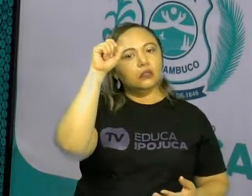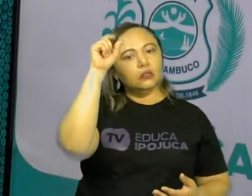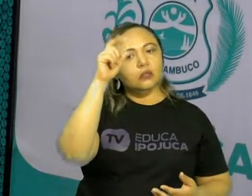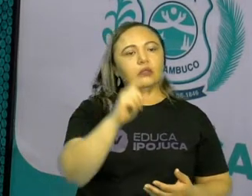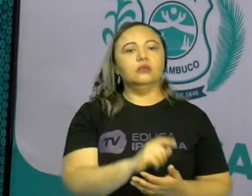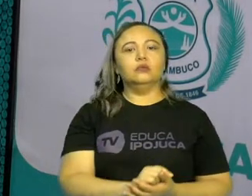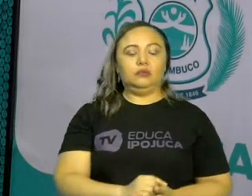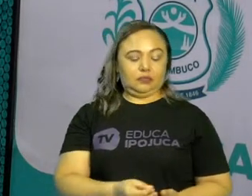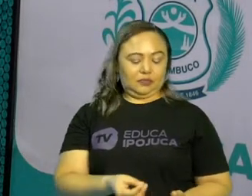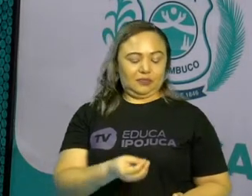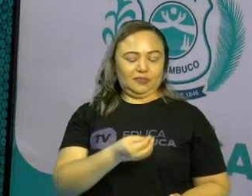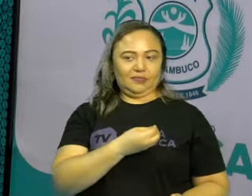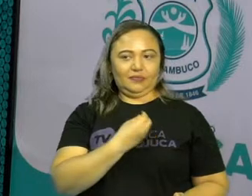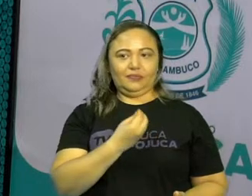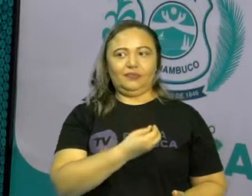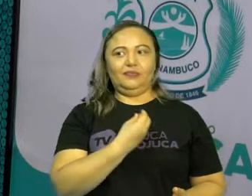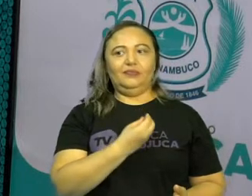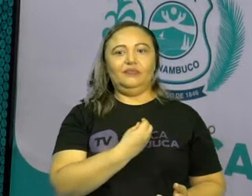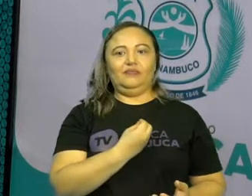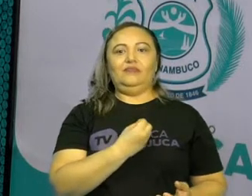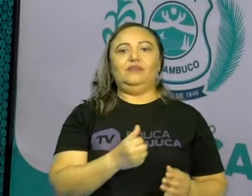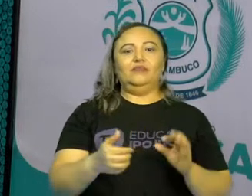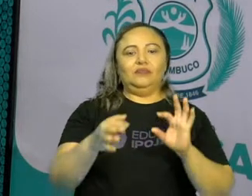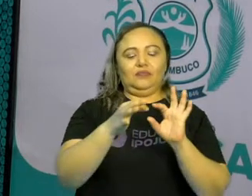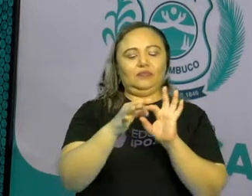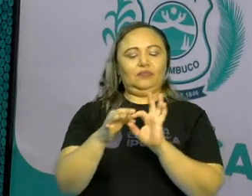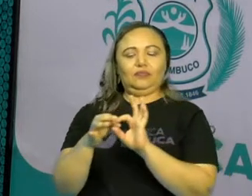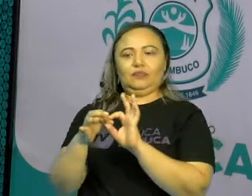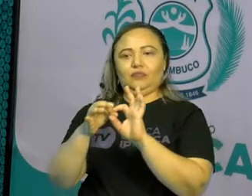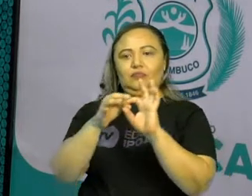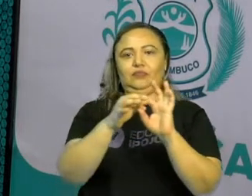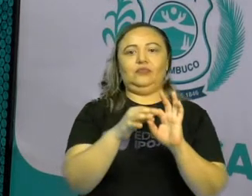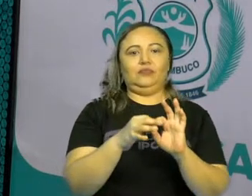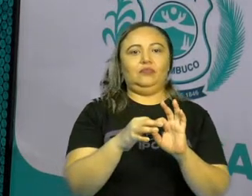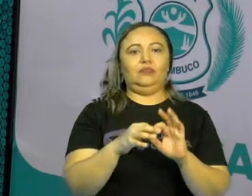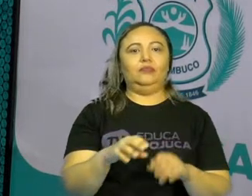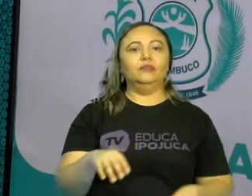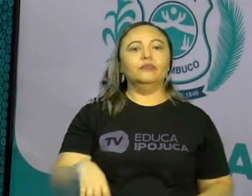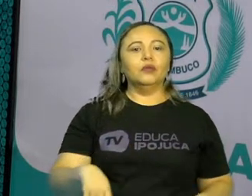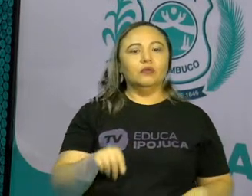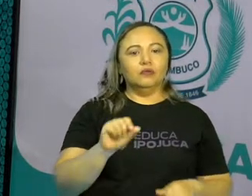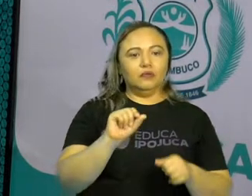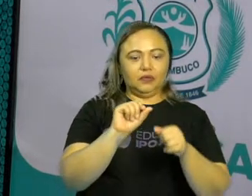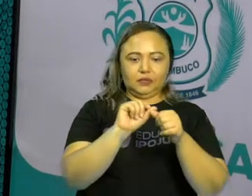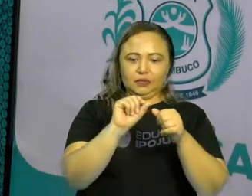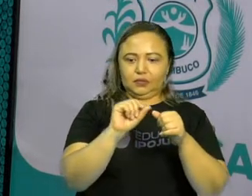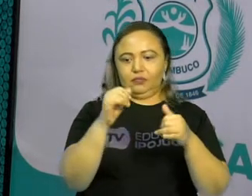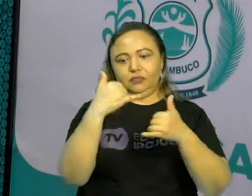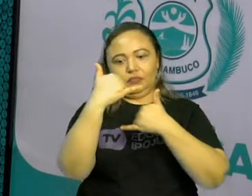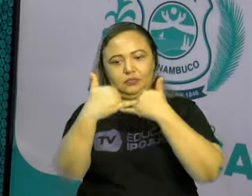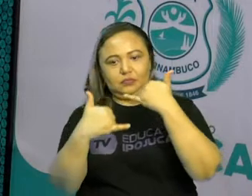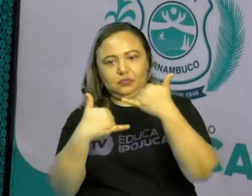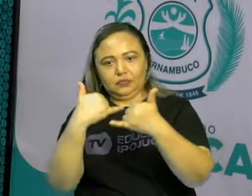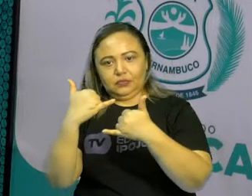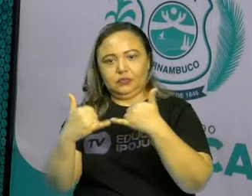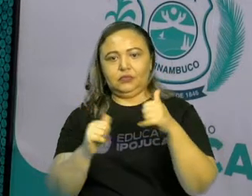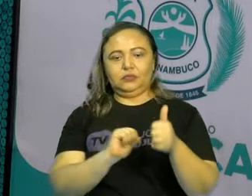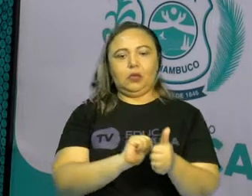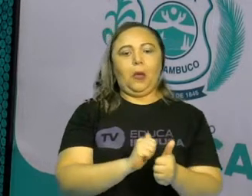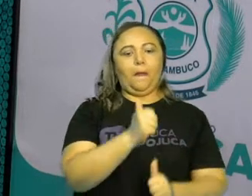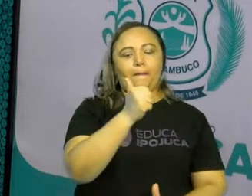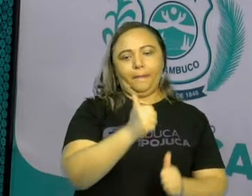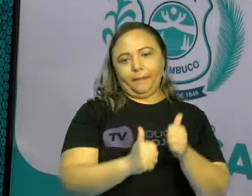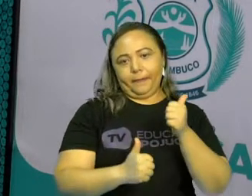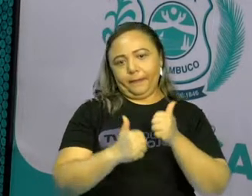convivendo uns com os outros. Quando praticamos a brincadeira, o jogo,